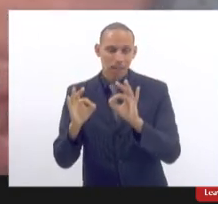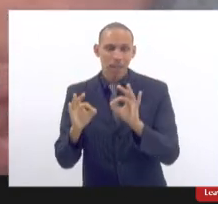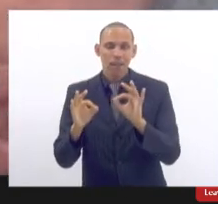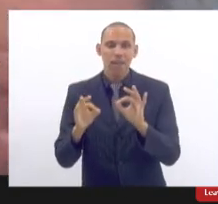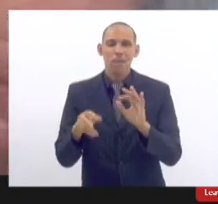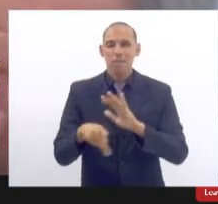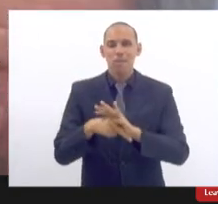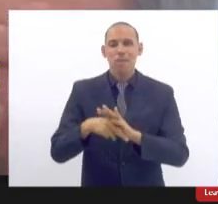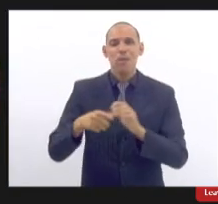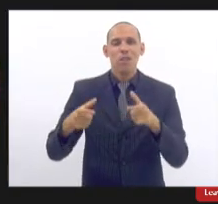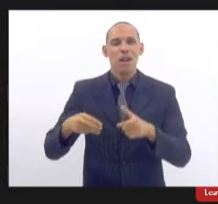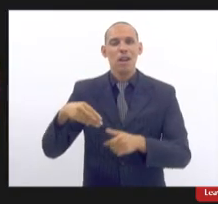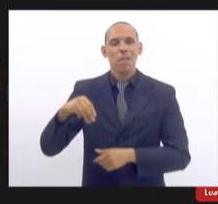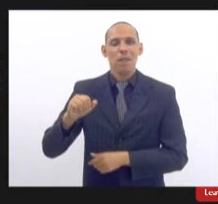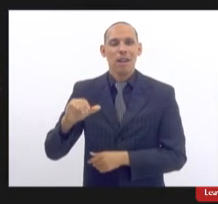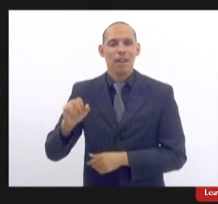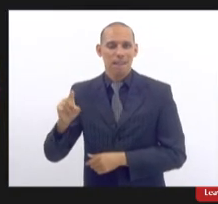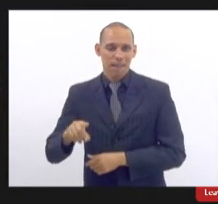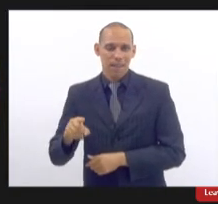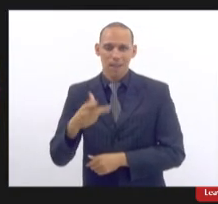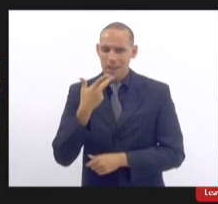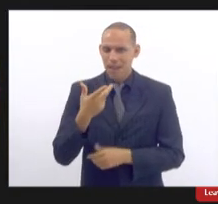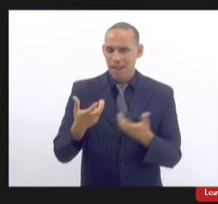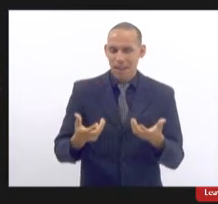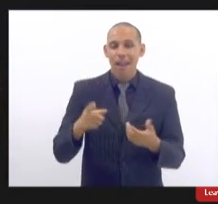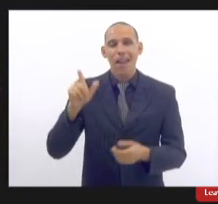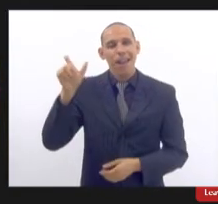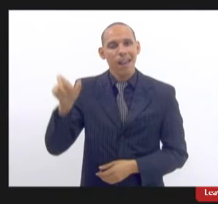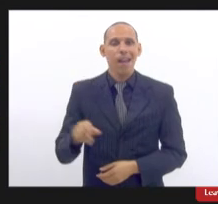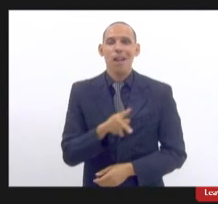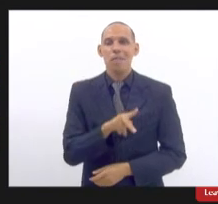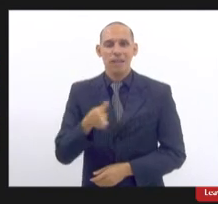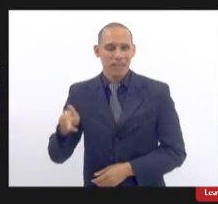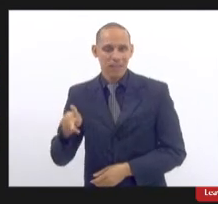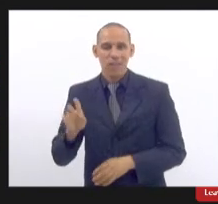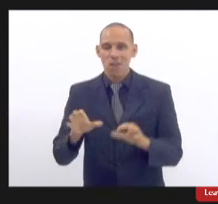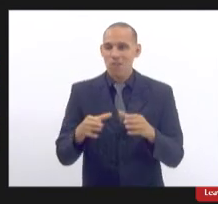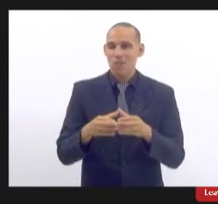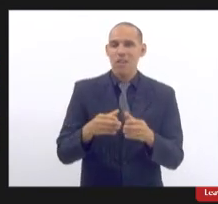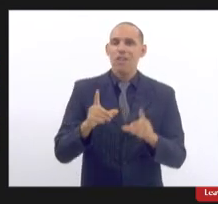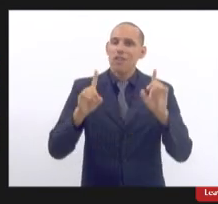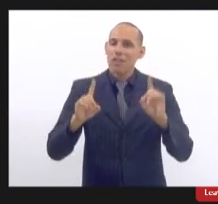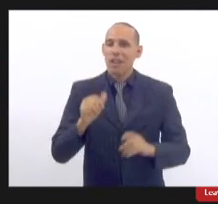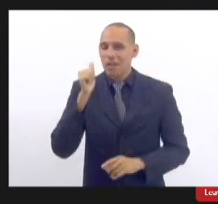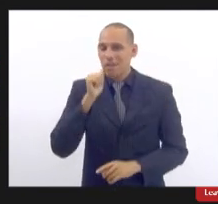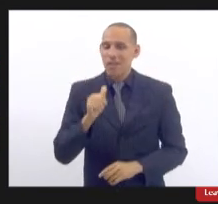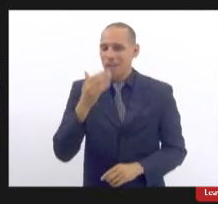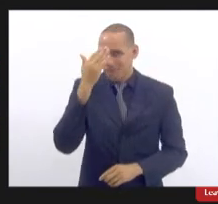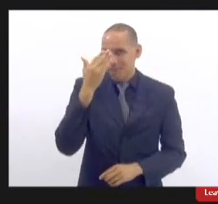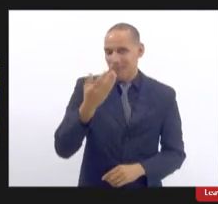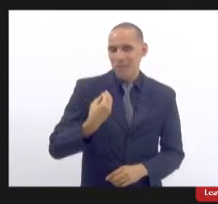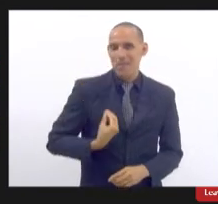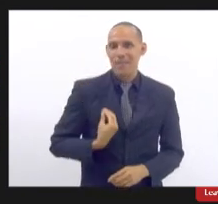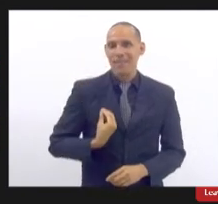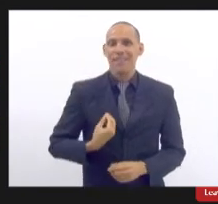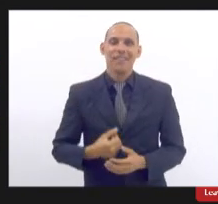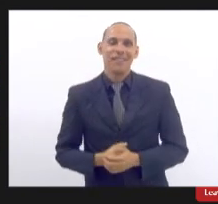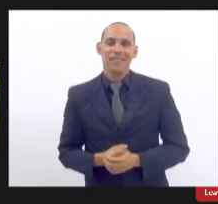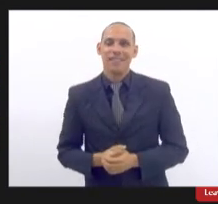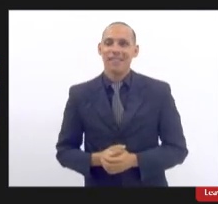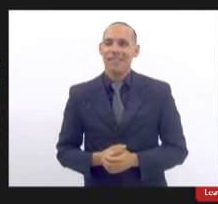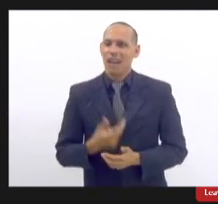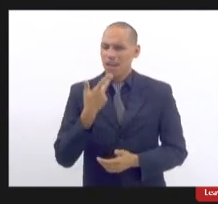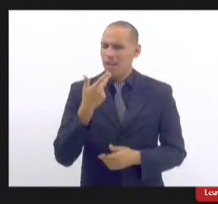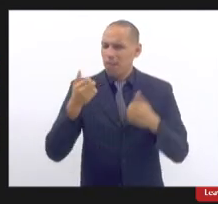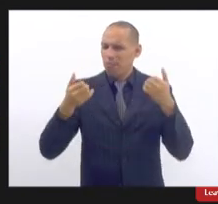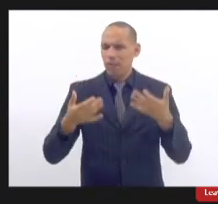fazer alguma intervenção ela preside o conselho dos direitos da mulher de Macaé quero agradecer aqui a sua presença queria fazer